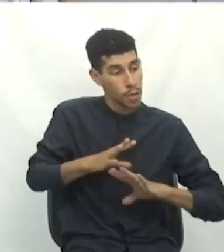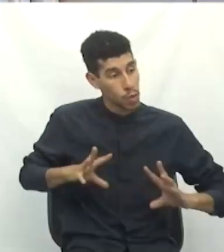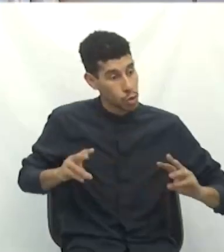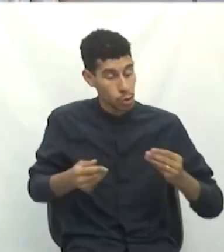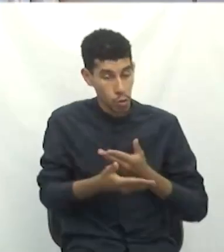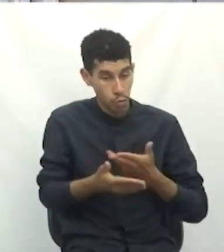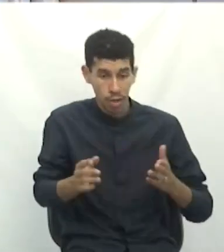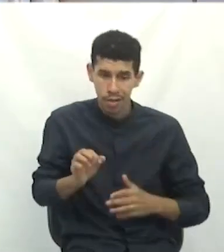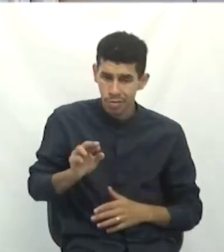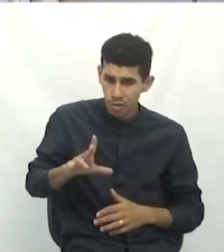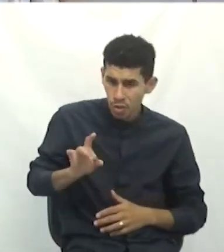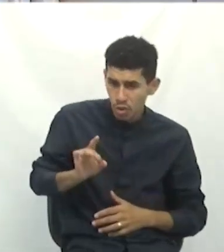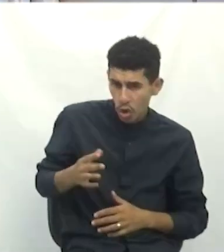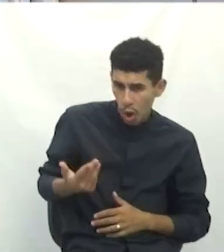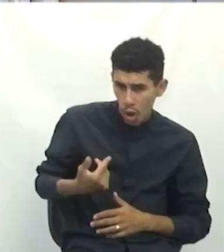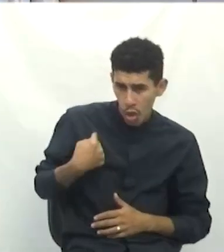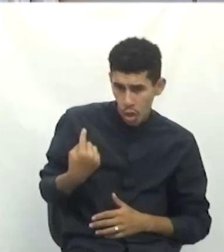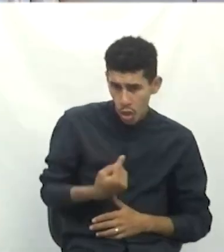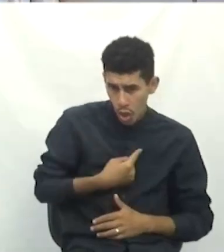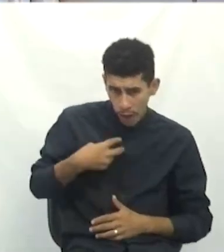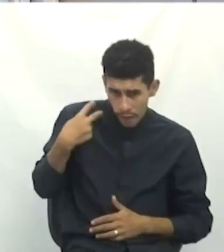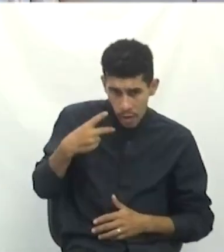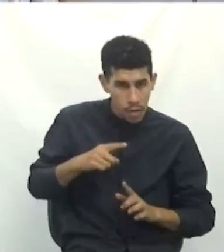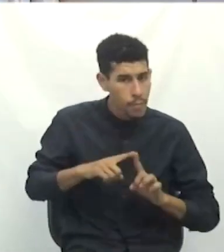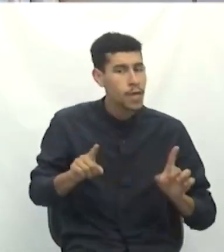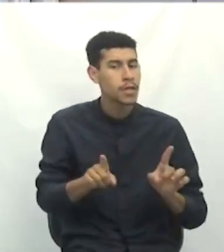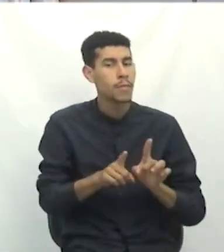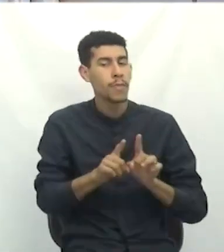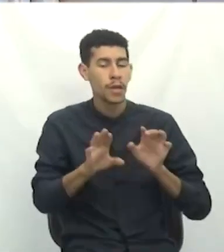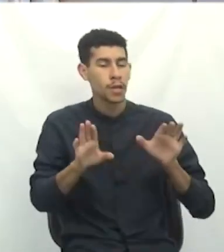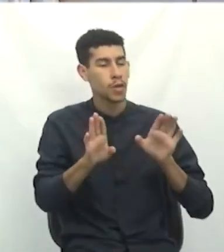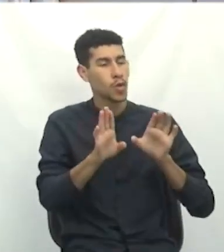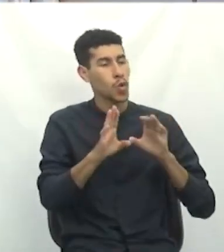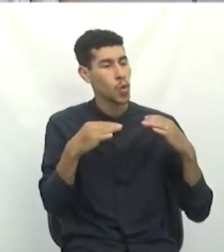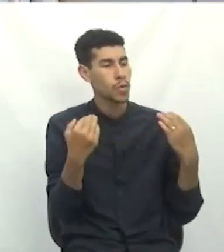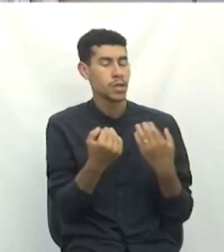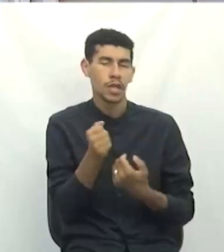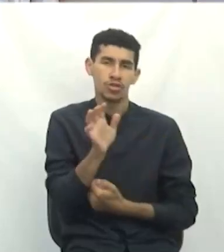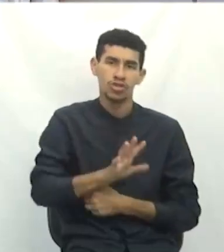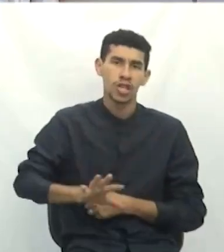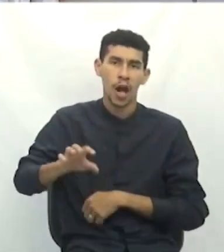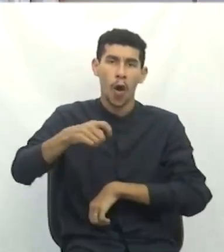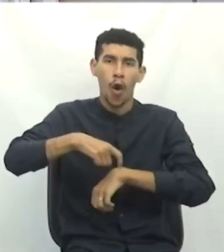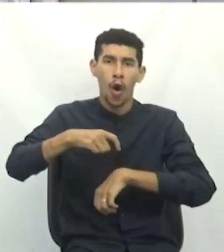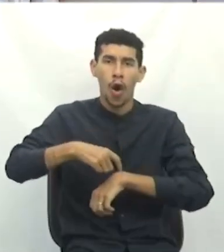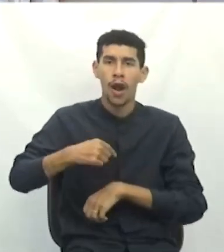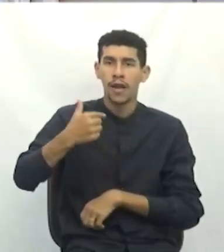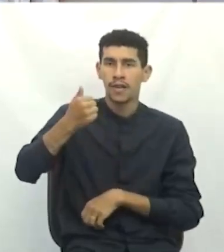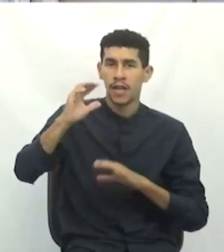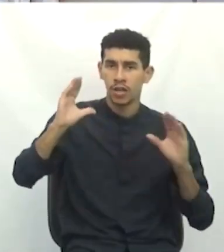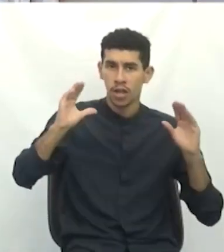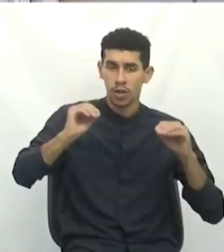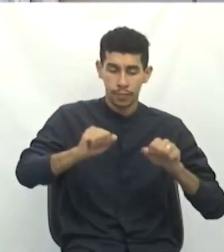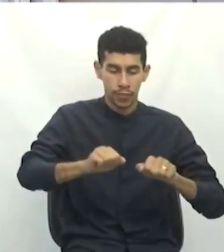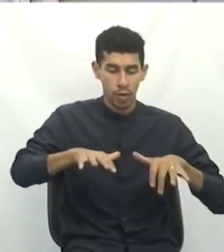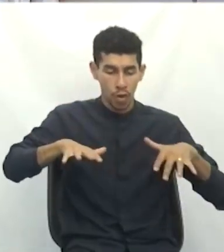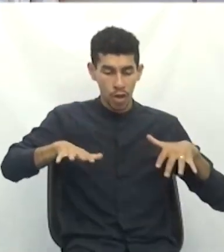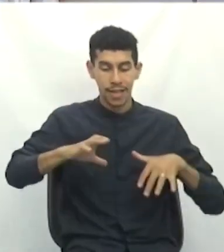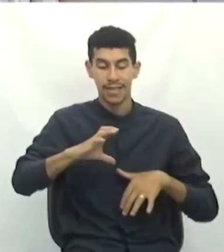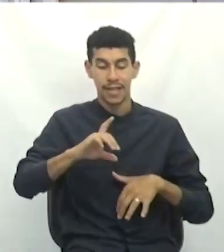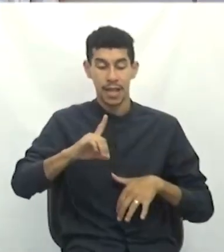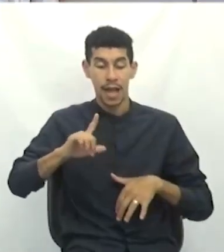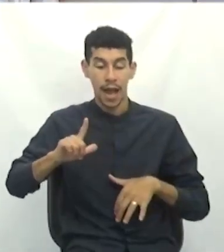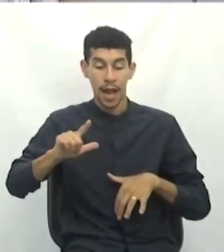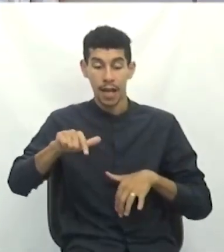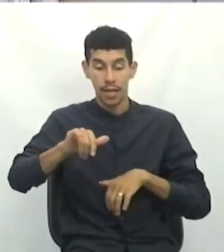não só nós, vereadores, mas também da comunidade. Então, às 19 horas, no auditório da CDL,